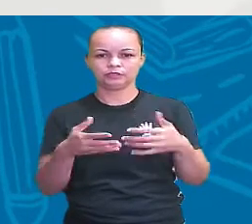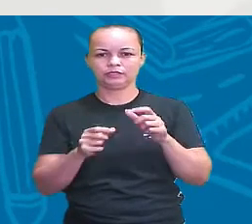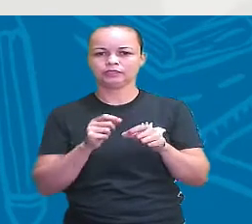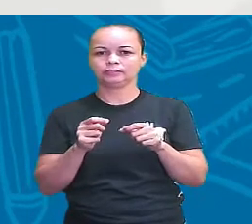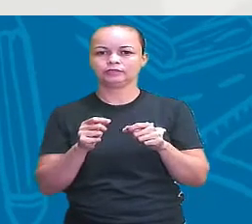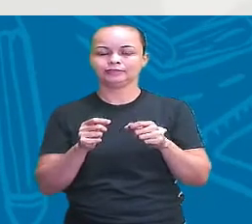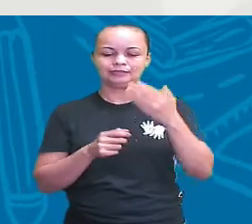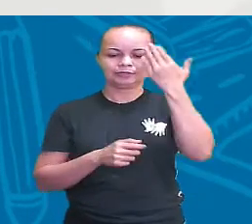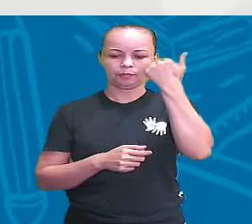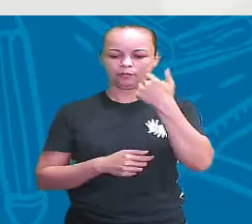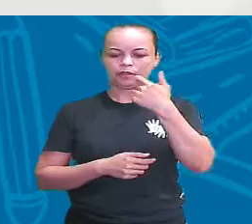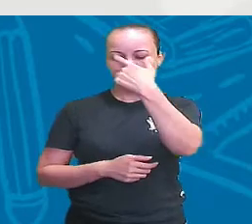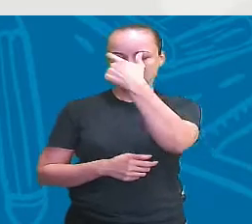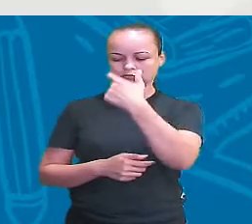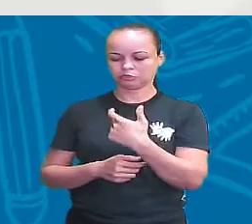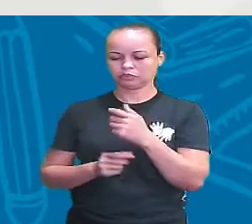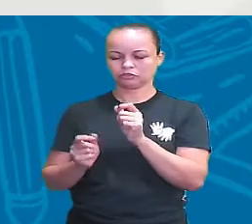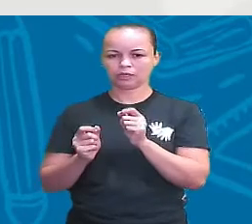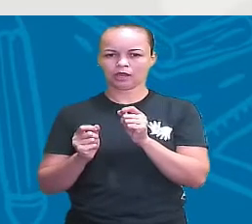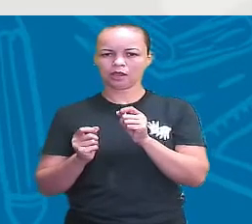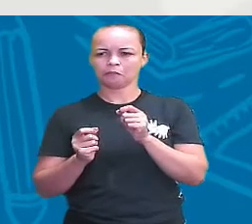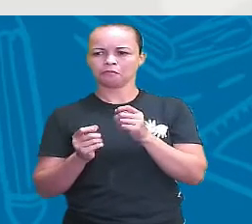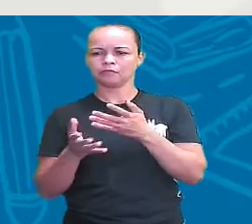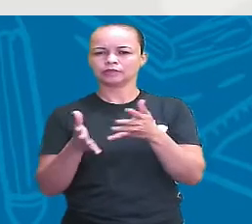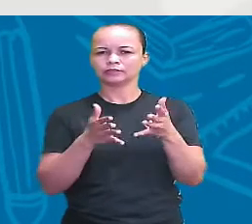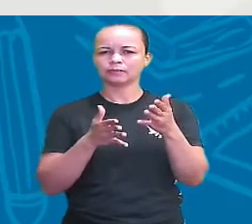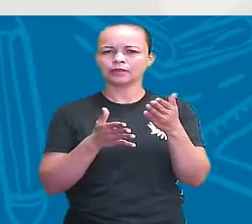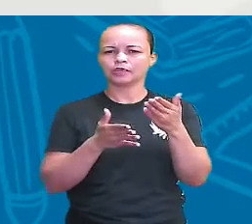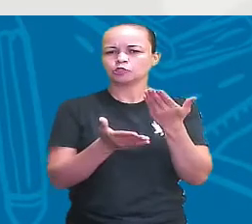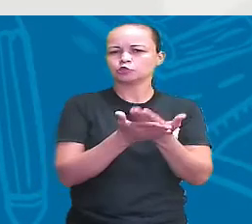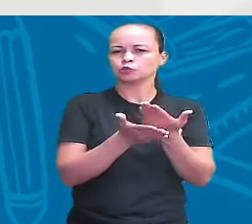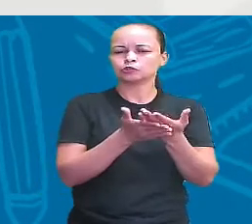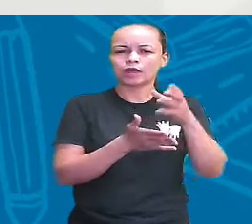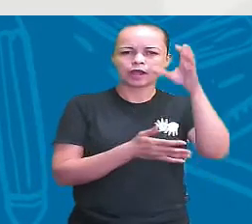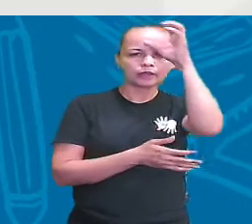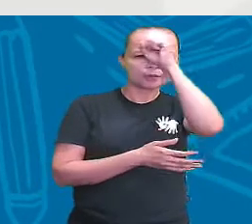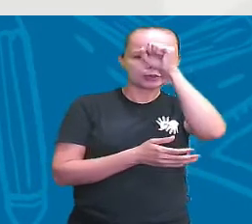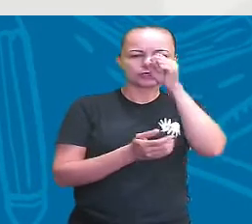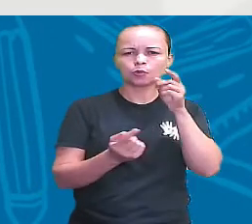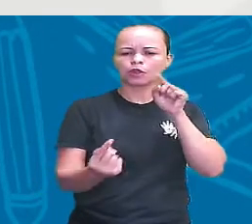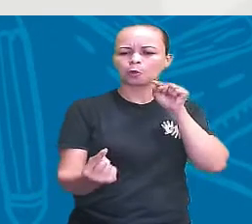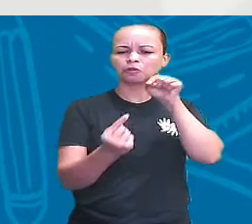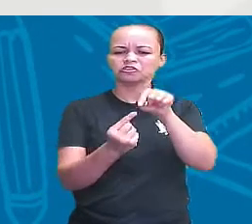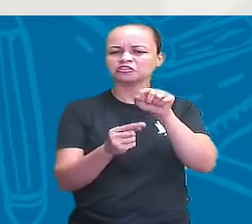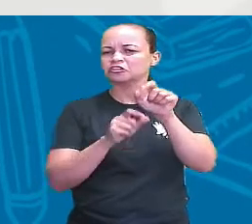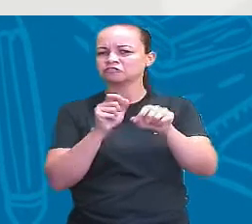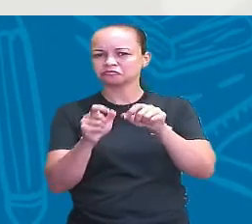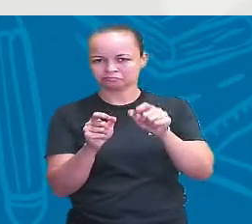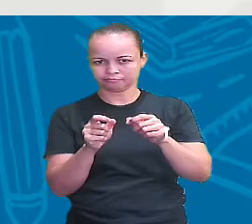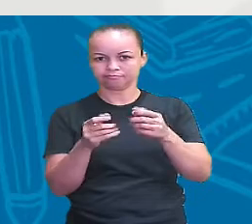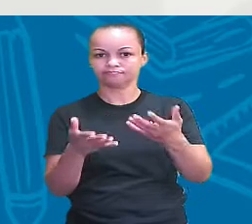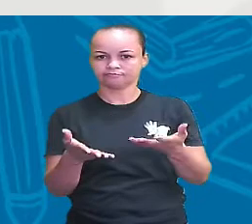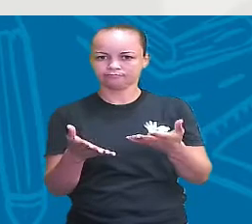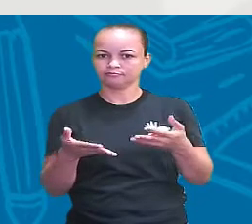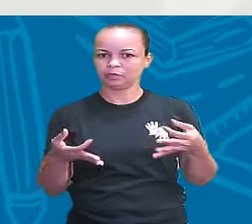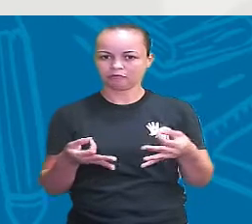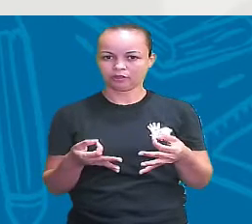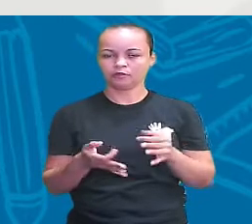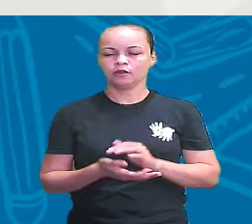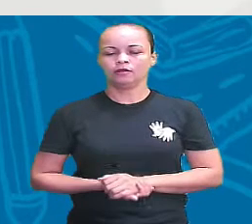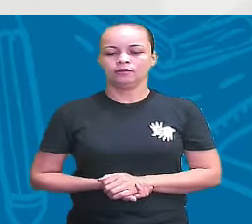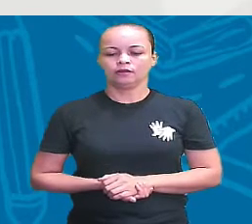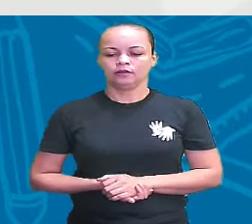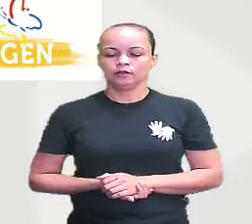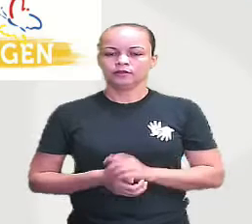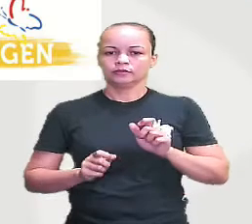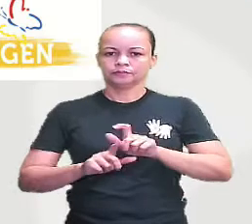você saber onde você está, você saber para onde você quer ir, qual é os teus objetivos. Perfeito? Abra mais uma vez essa imagem aí,